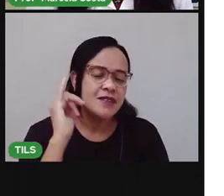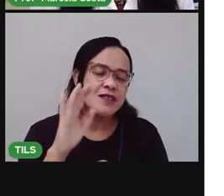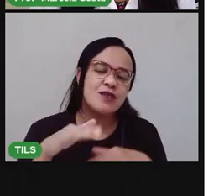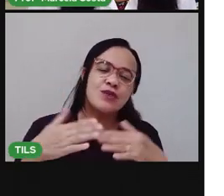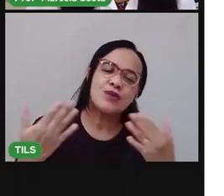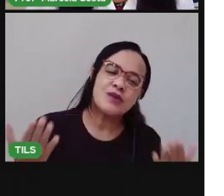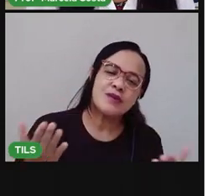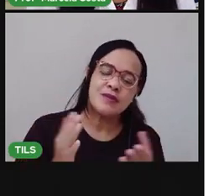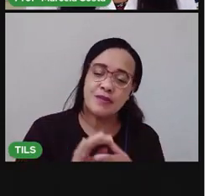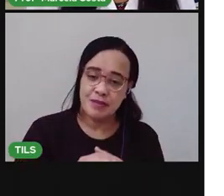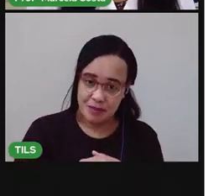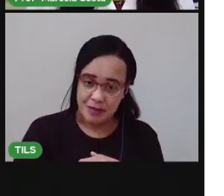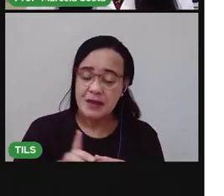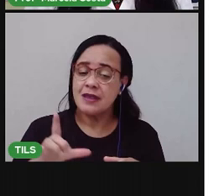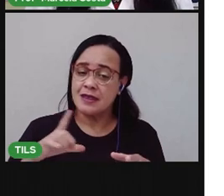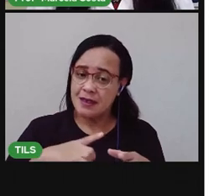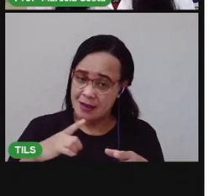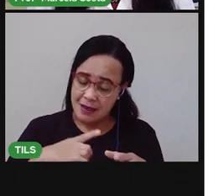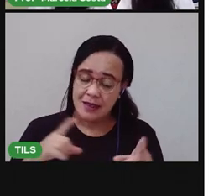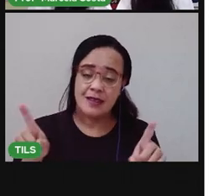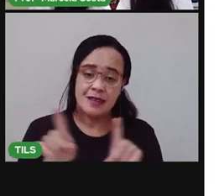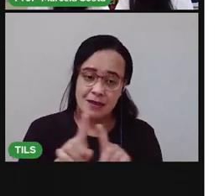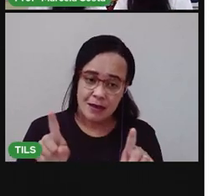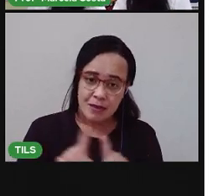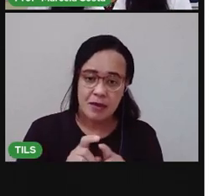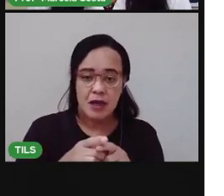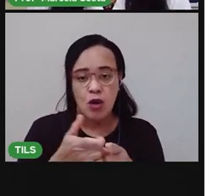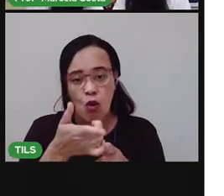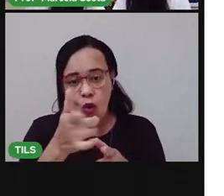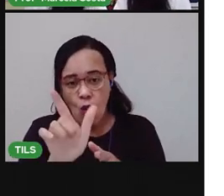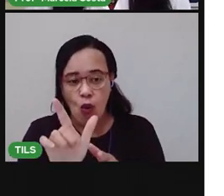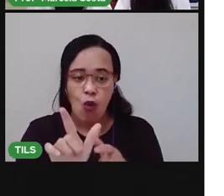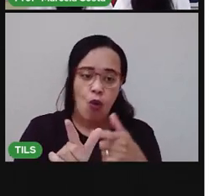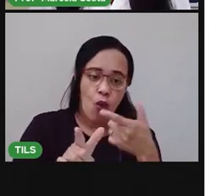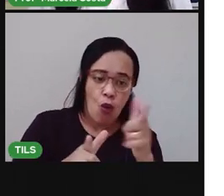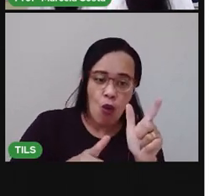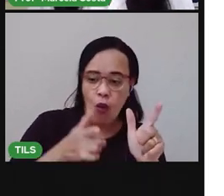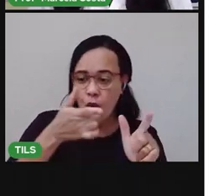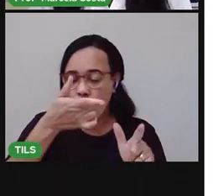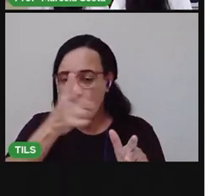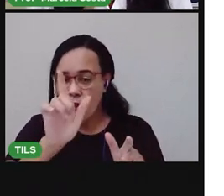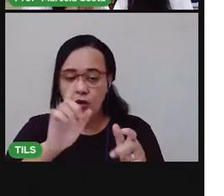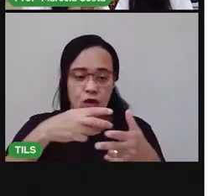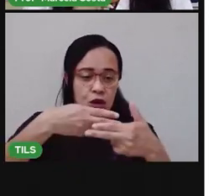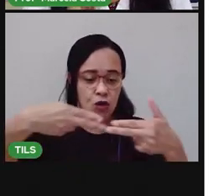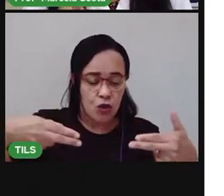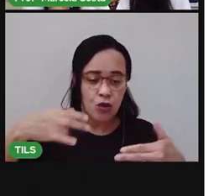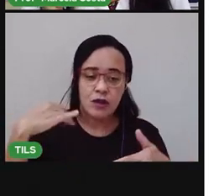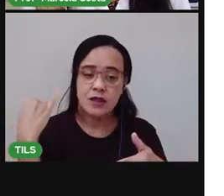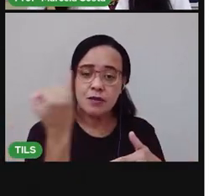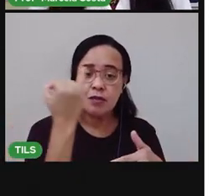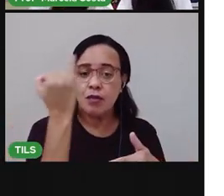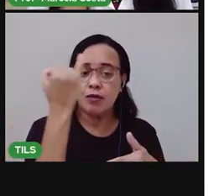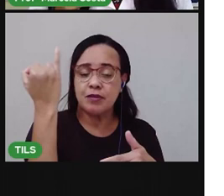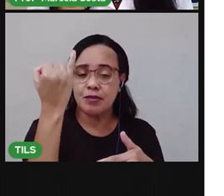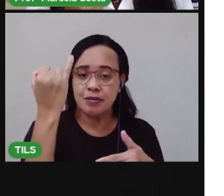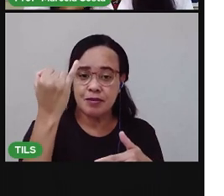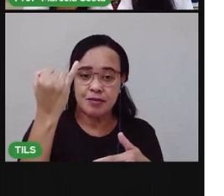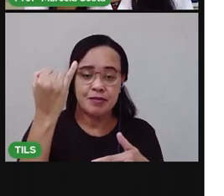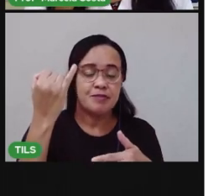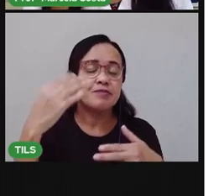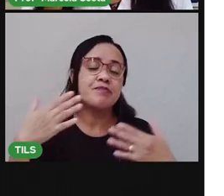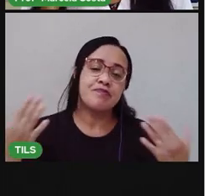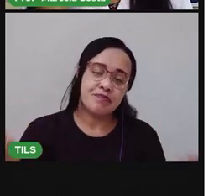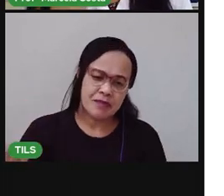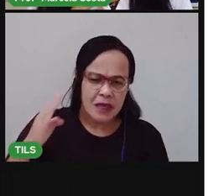Mas tem outros cuidados que também são essenciais. E esses servem principalmente para manter